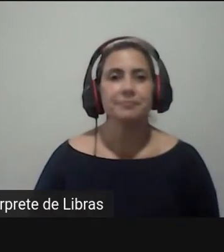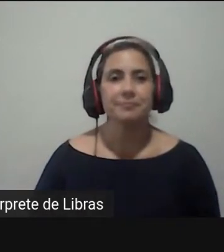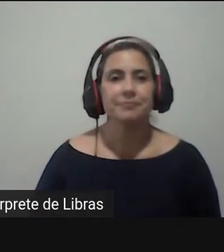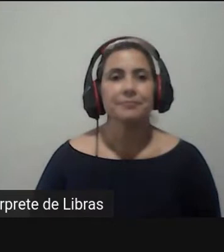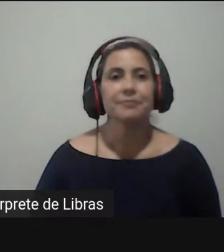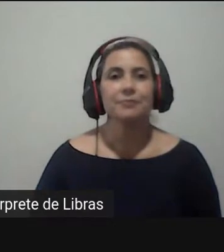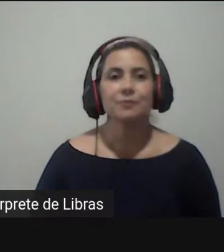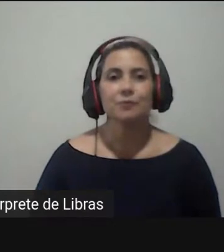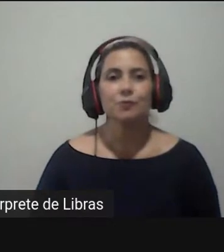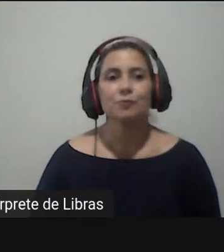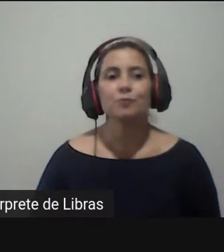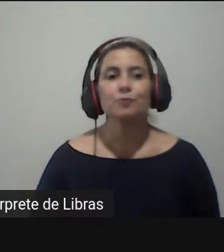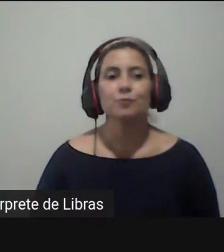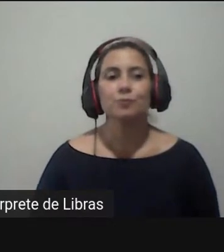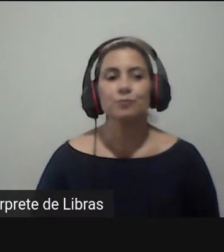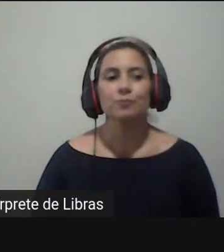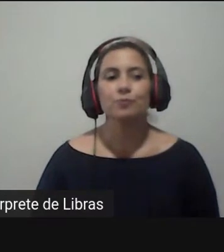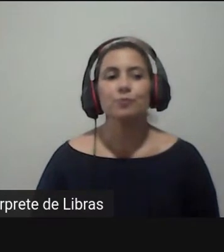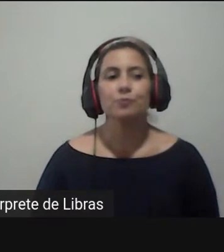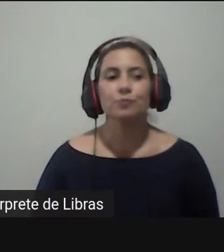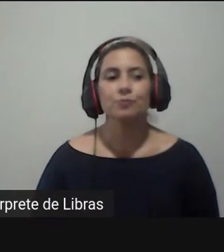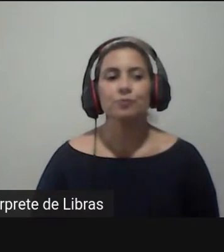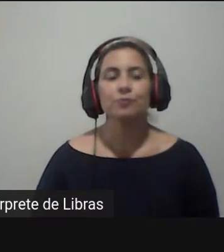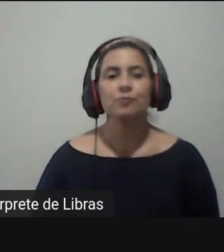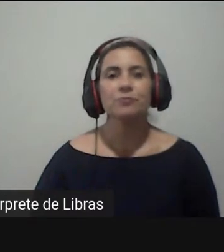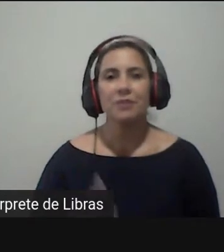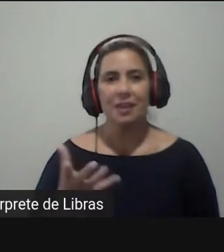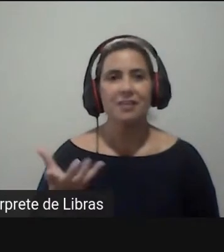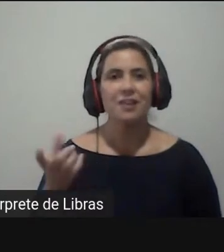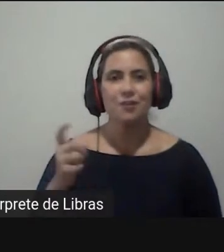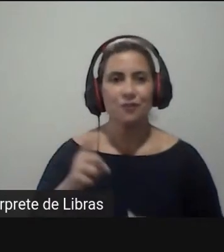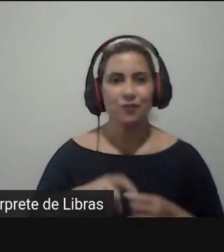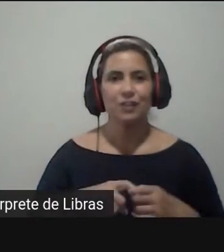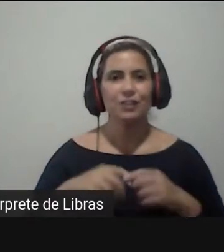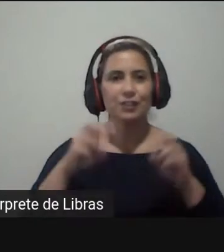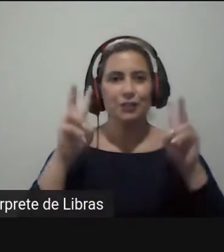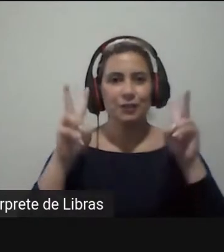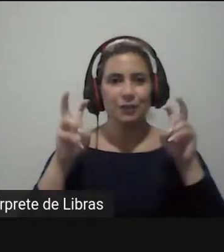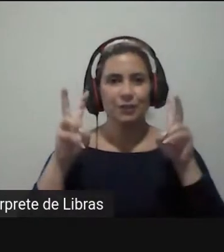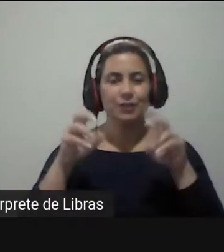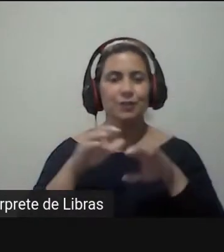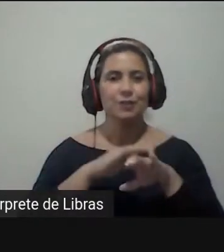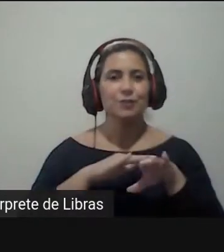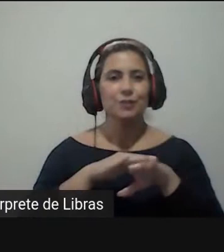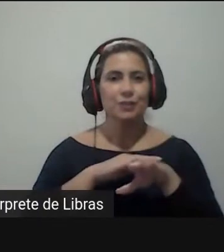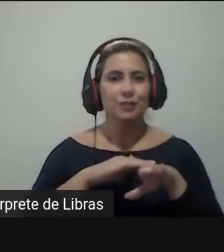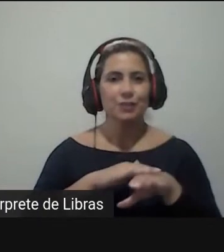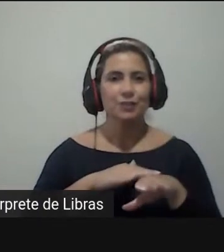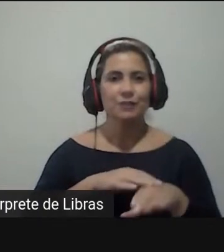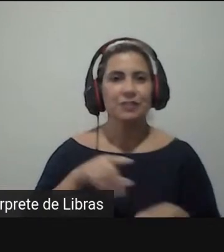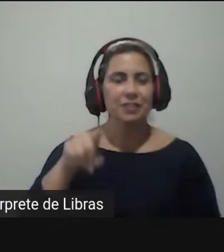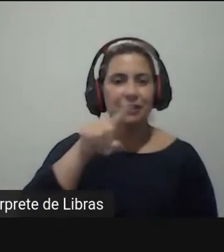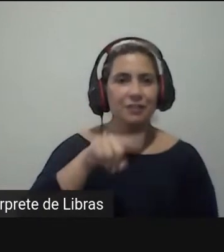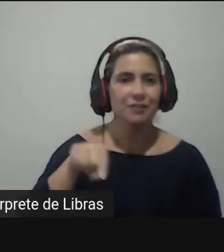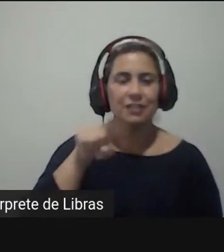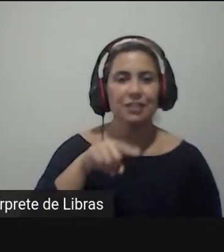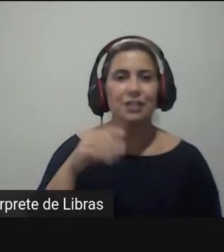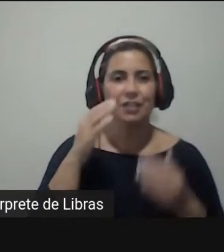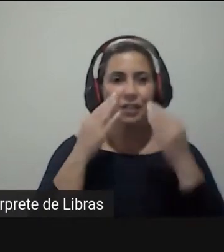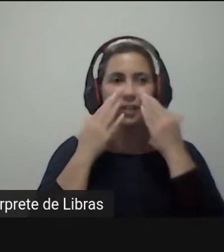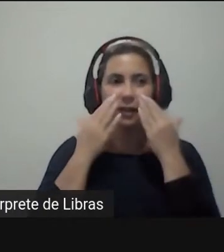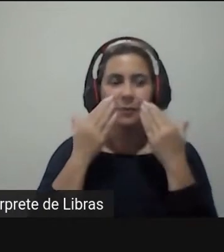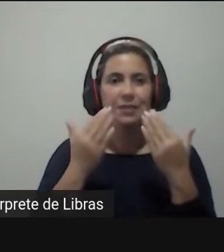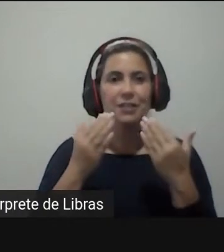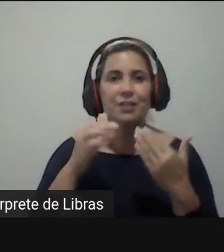verdade Christian nós vamos voltar a esse assunto mas eu quero antes fazer essa rodada com cada um dos apresentadores e passar agora para o Mauro